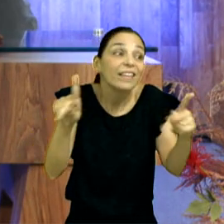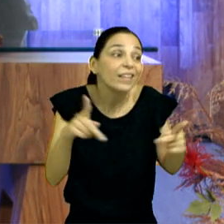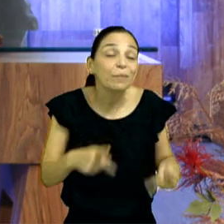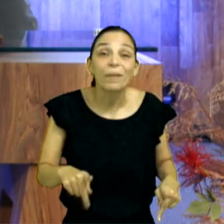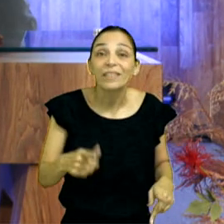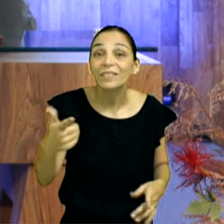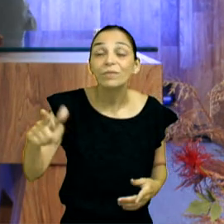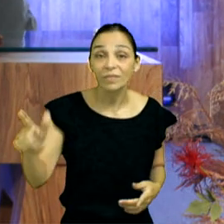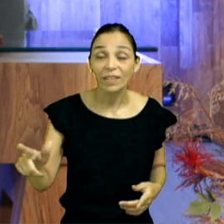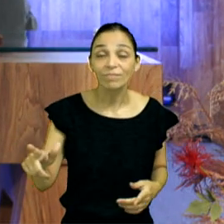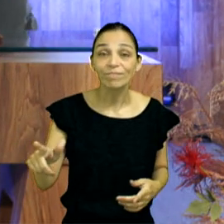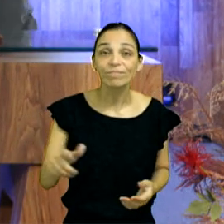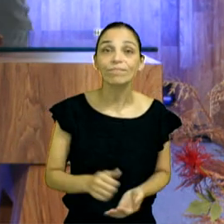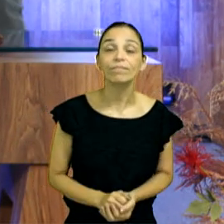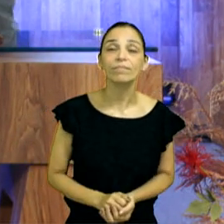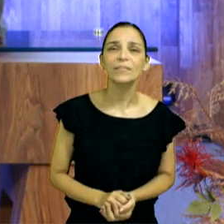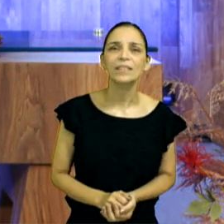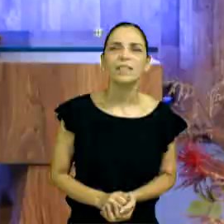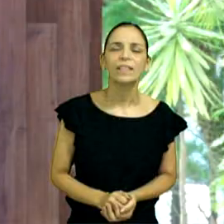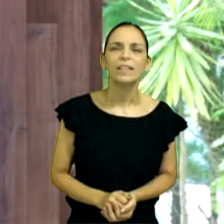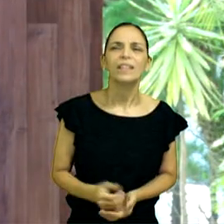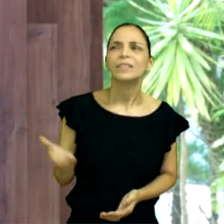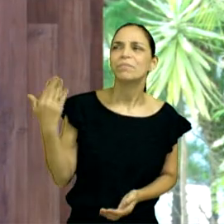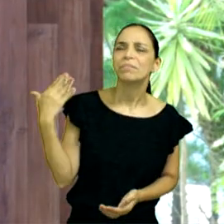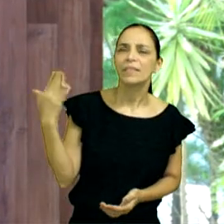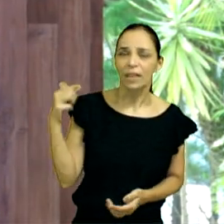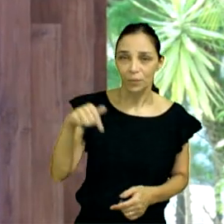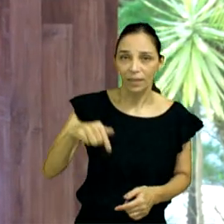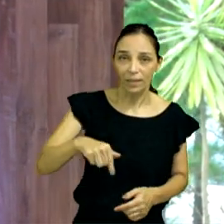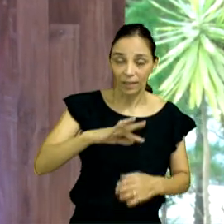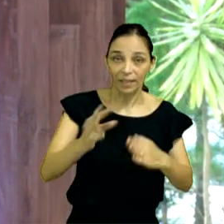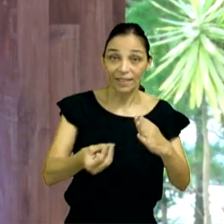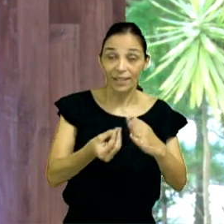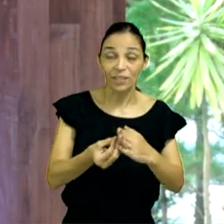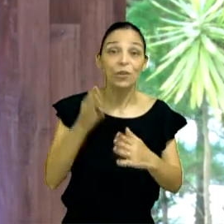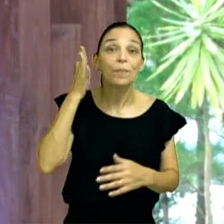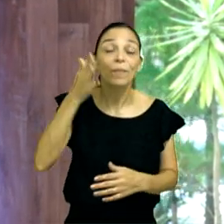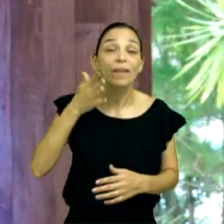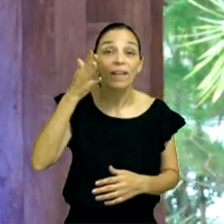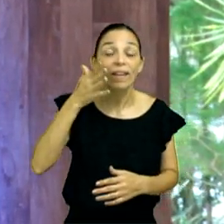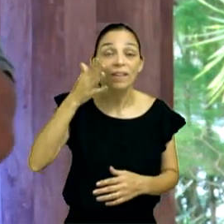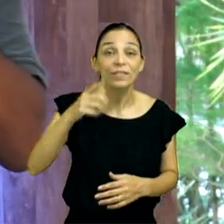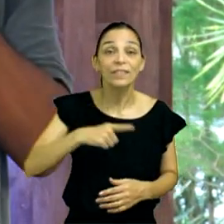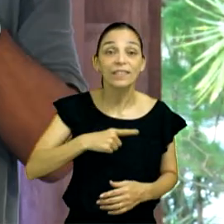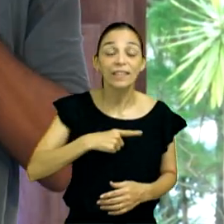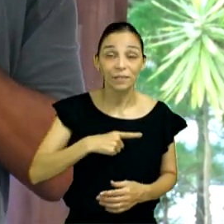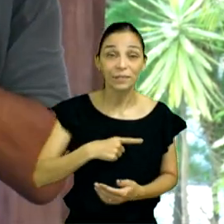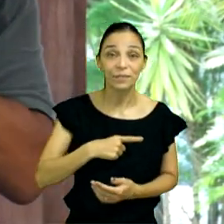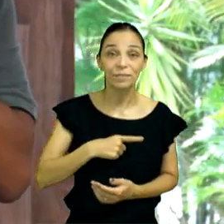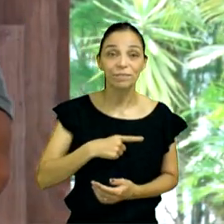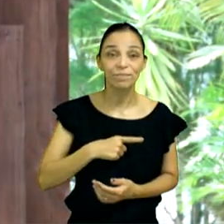social, e um dos influencers aí, desse